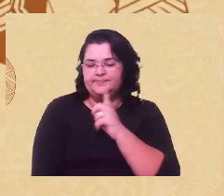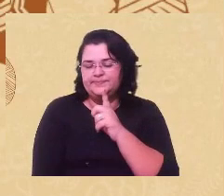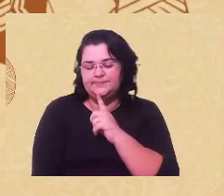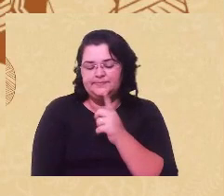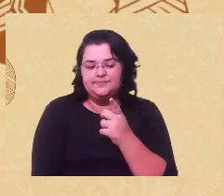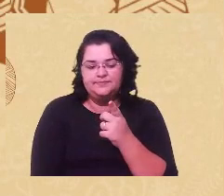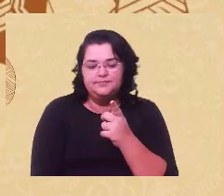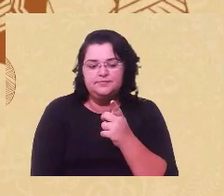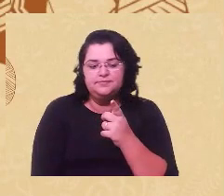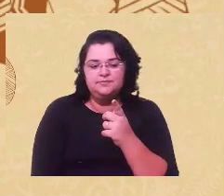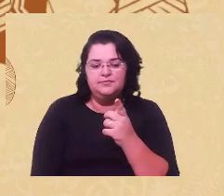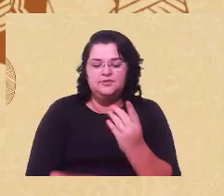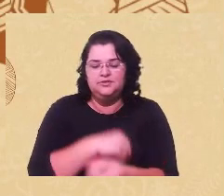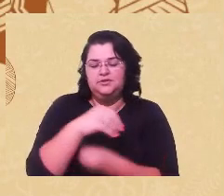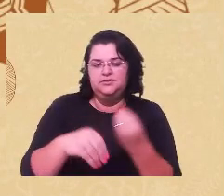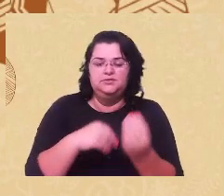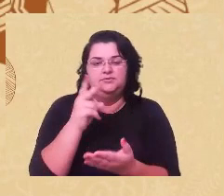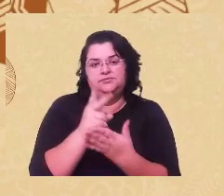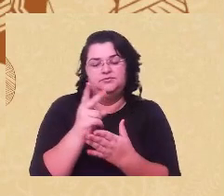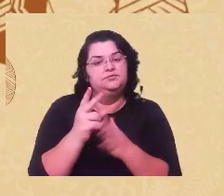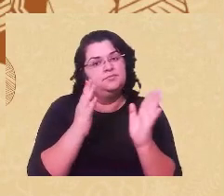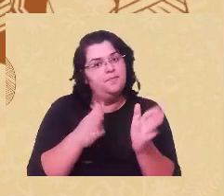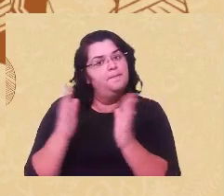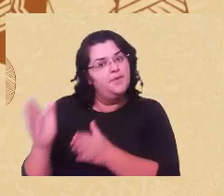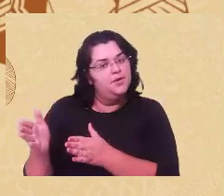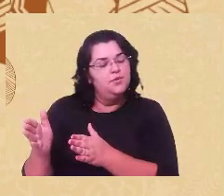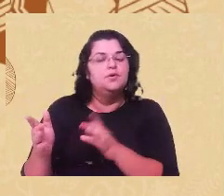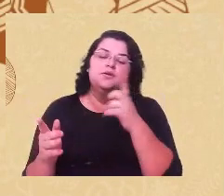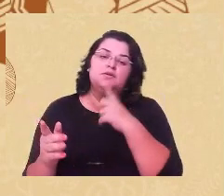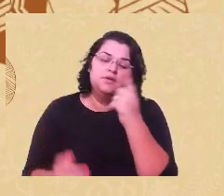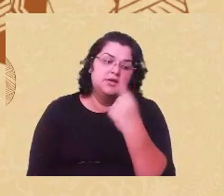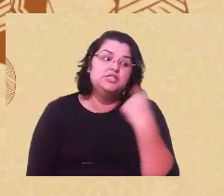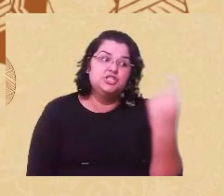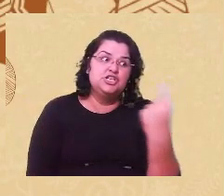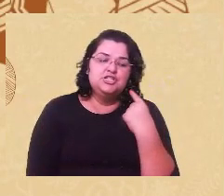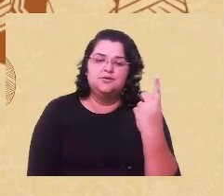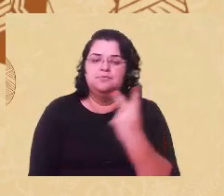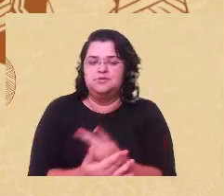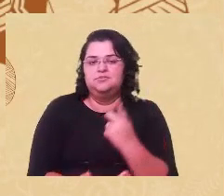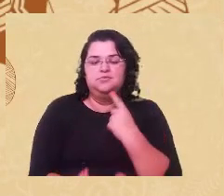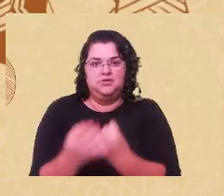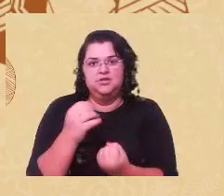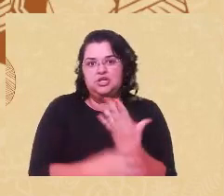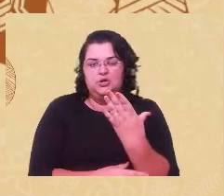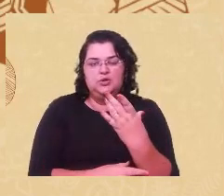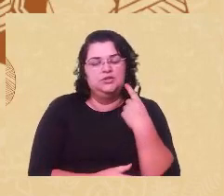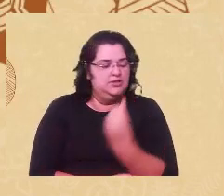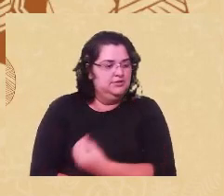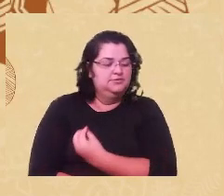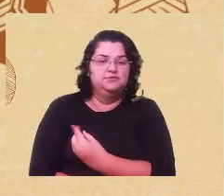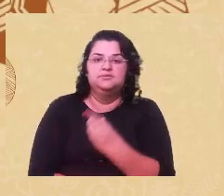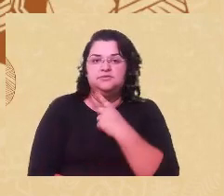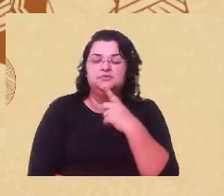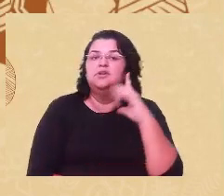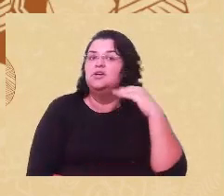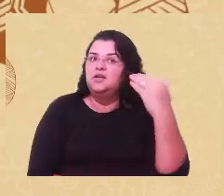corporalidade desse medo. Nós não podemos ser agente, executor da materialização desse risco.